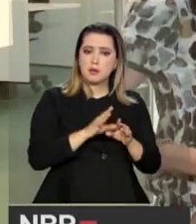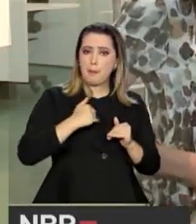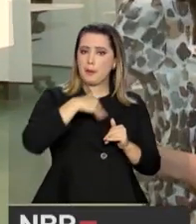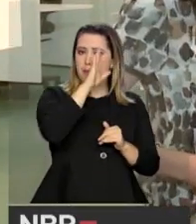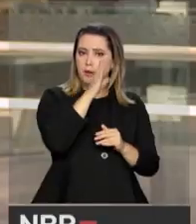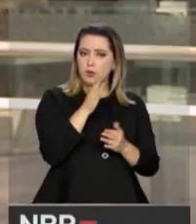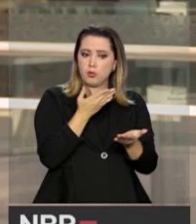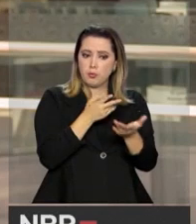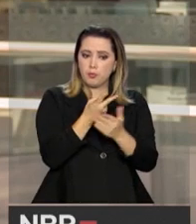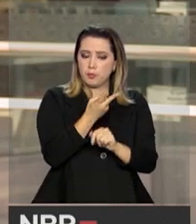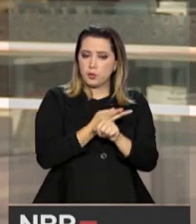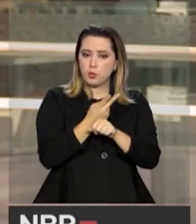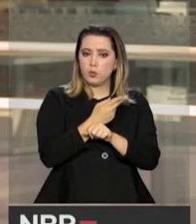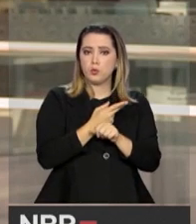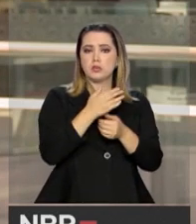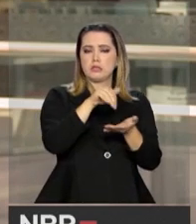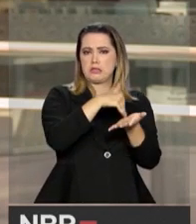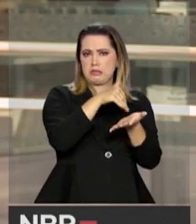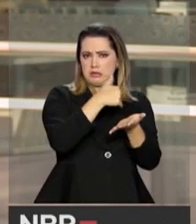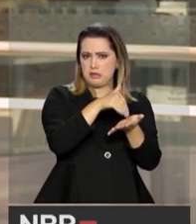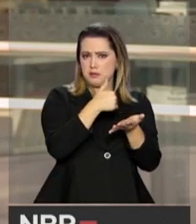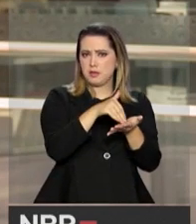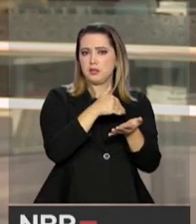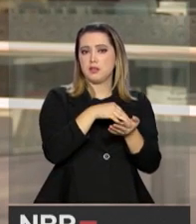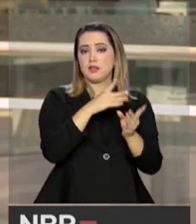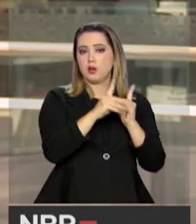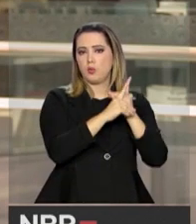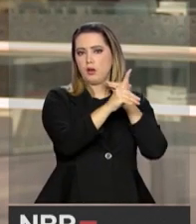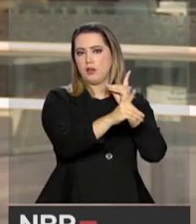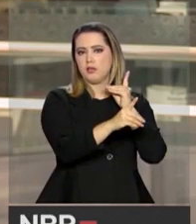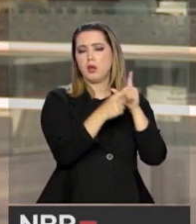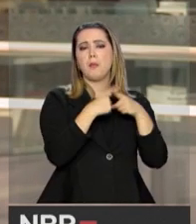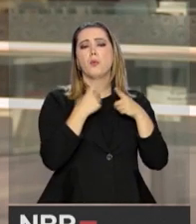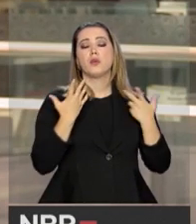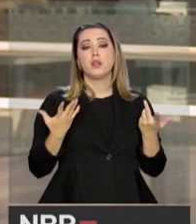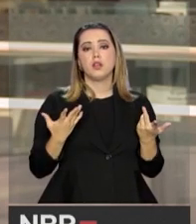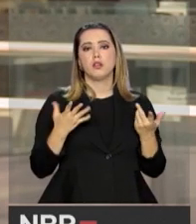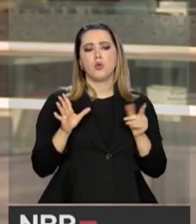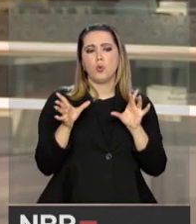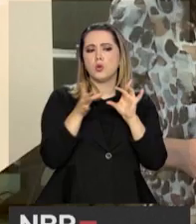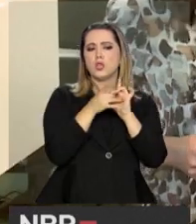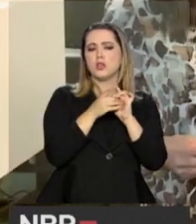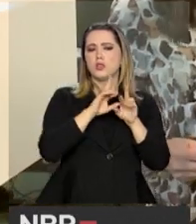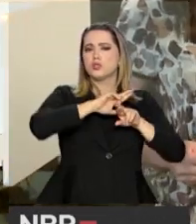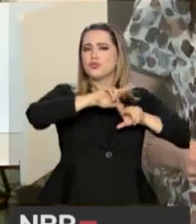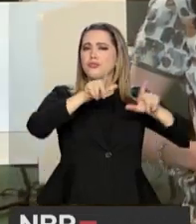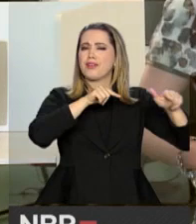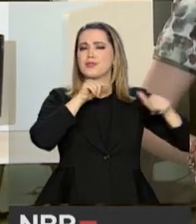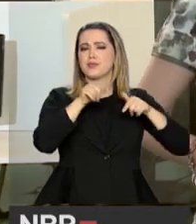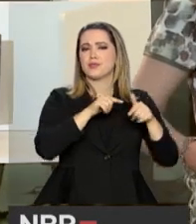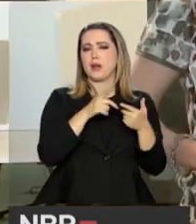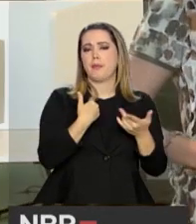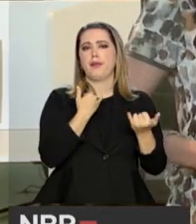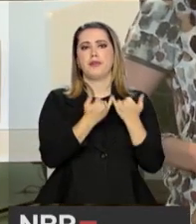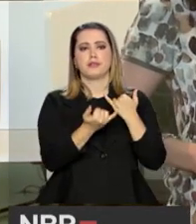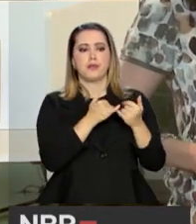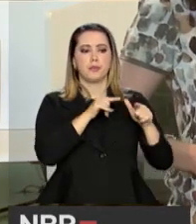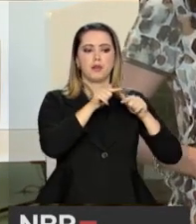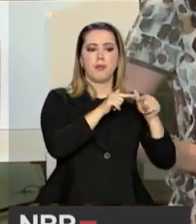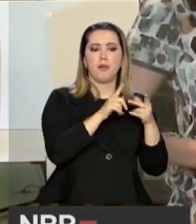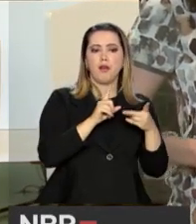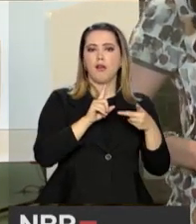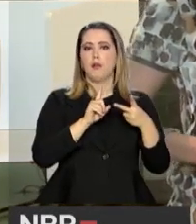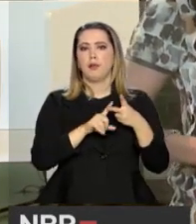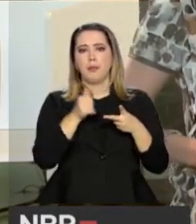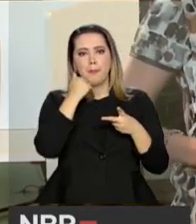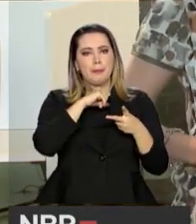escolha por cursos à distância. O senhor acredita que o fato de ter que conciliar as famosas muitas jornadas, como trabalho, maternidade,